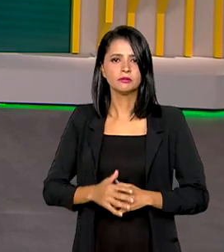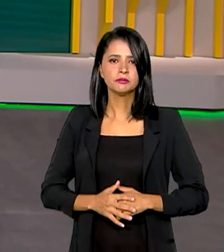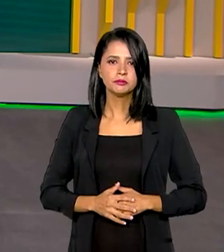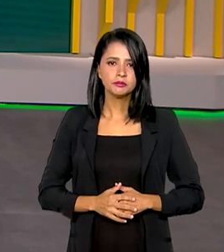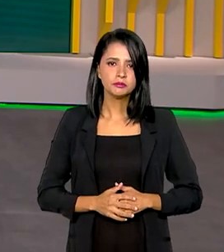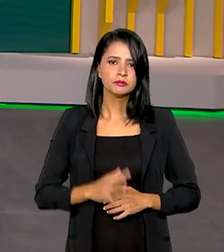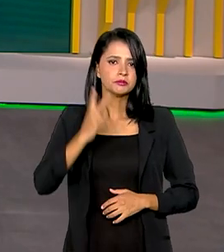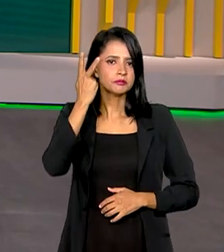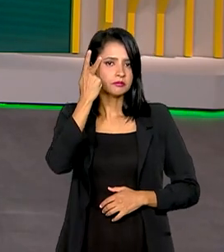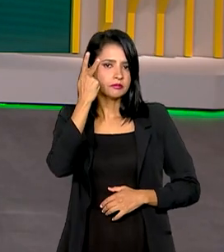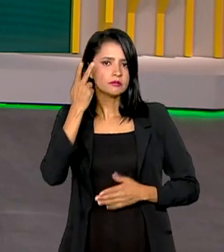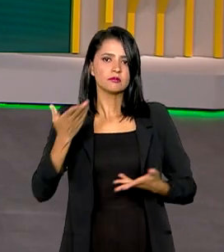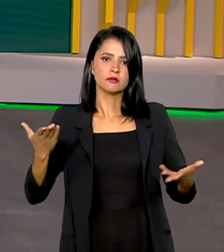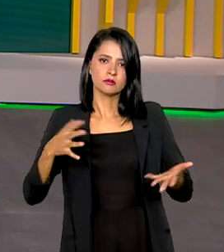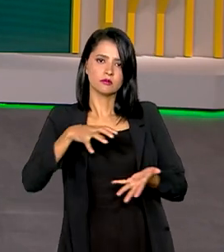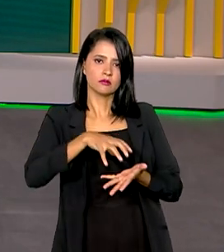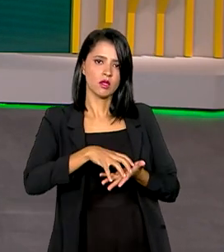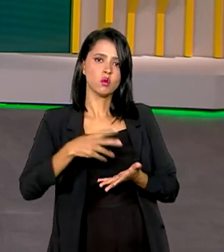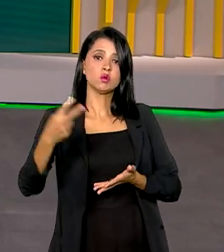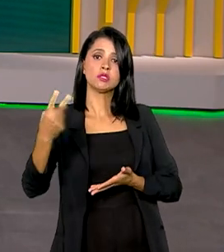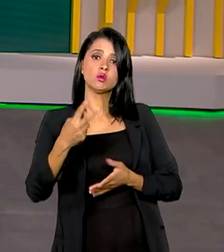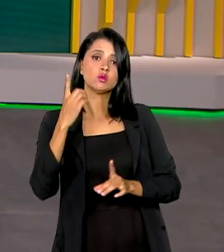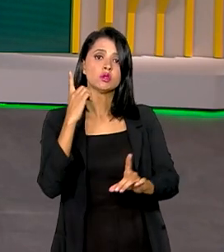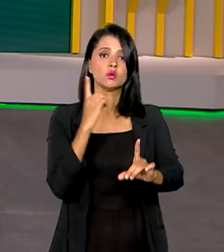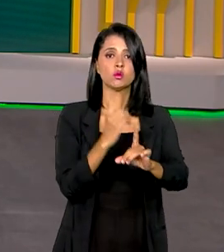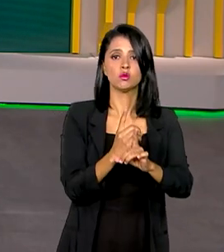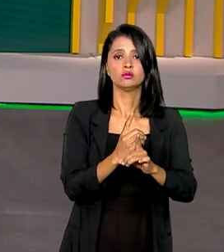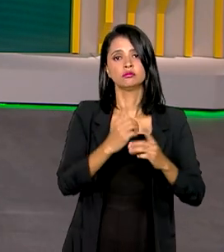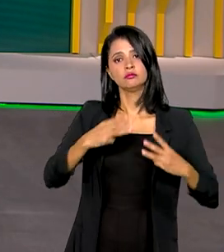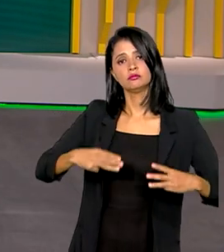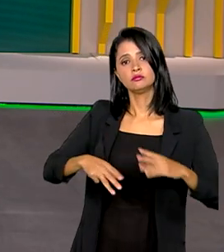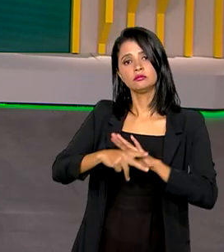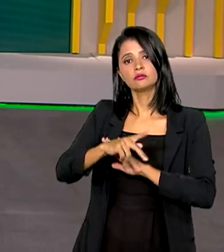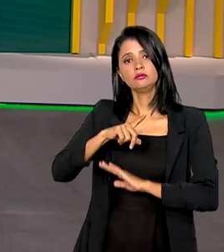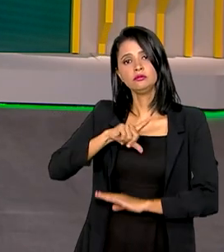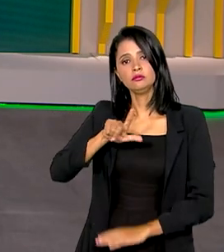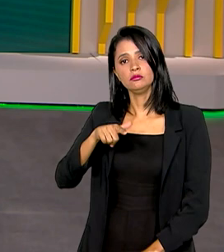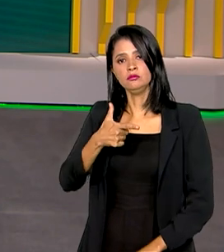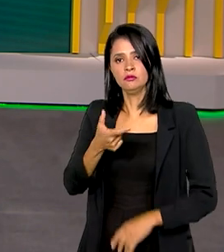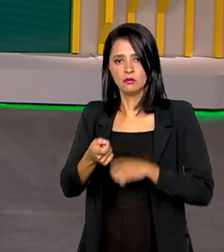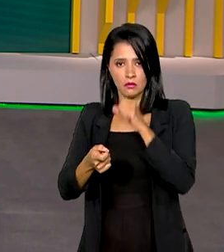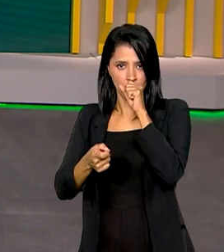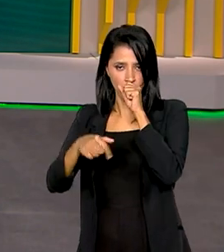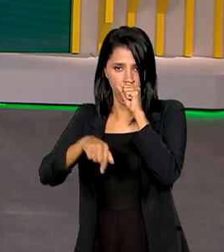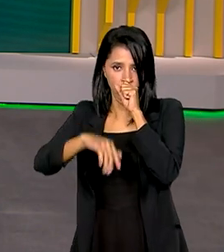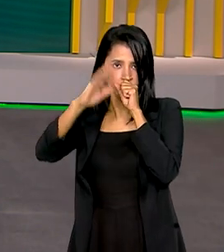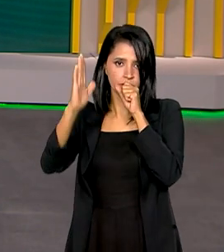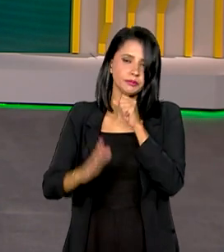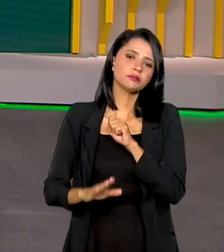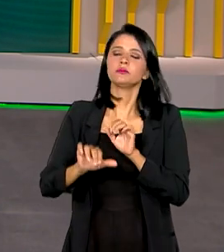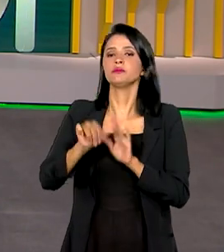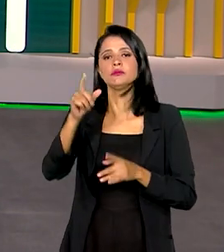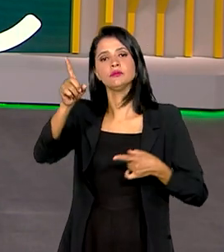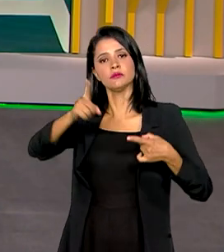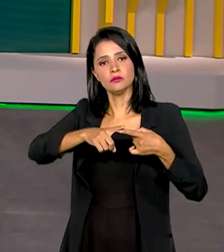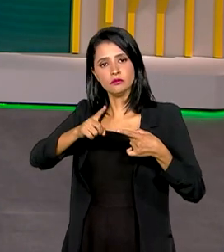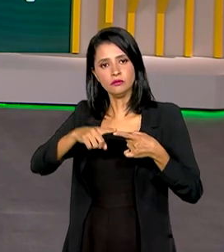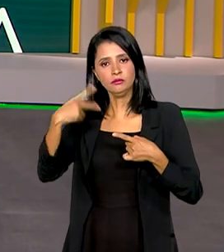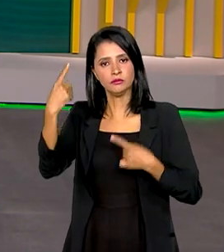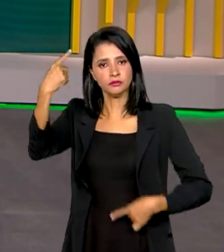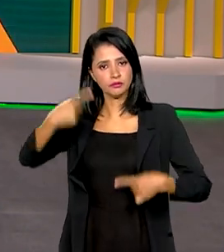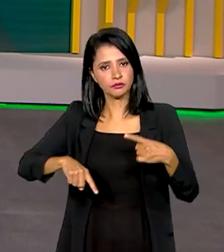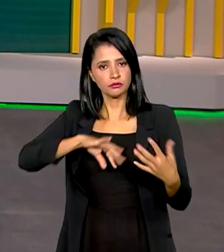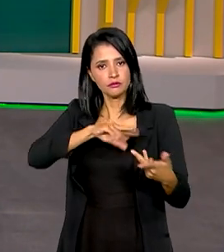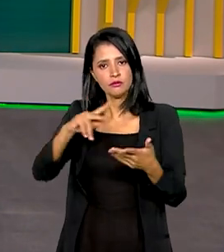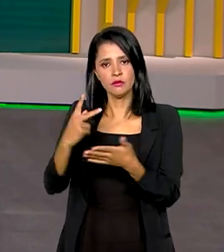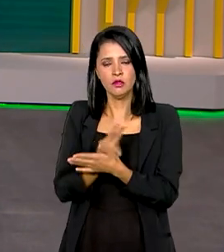São Paulo está sediando o segundo encontro ministerial do G20 no Brasil. O primeiro, dedicado à política internacional,